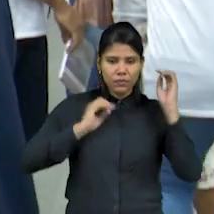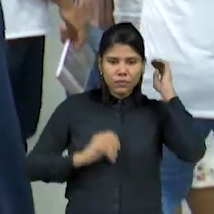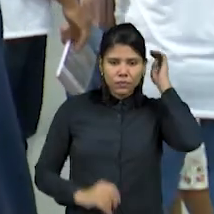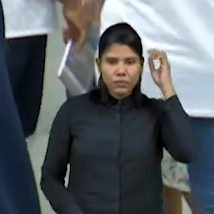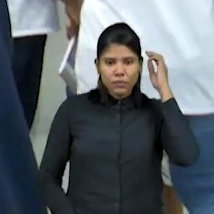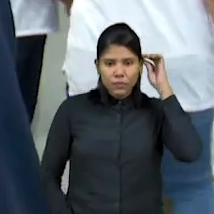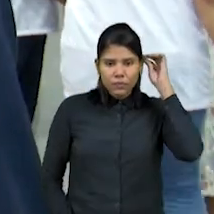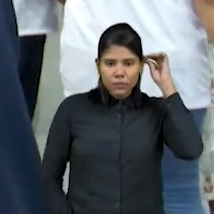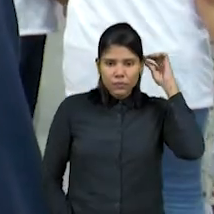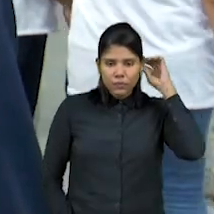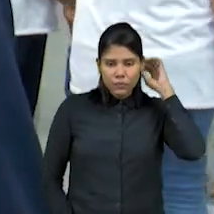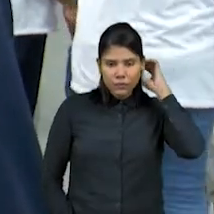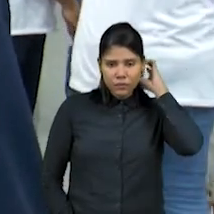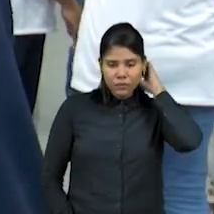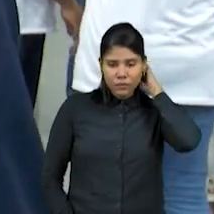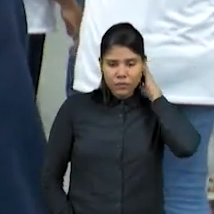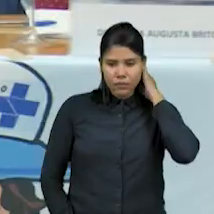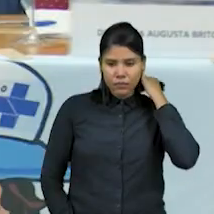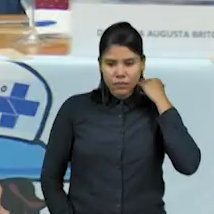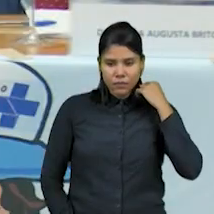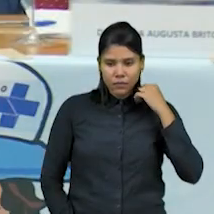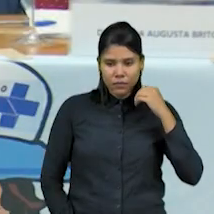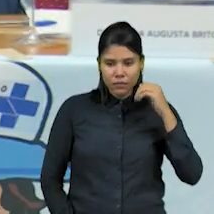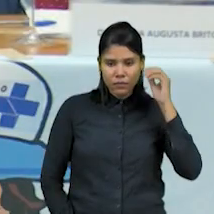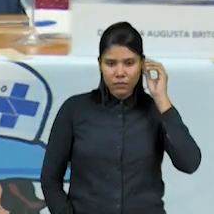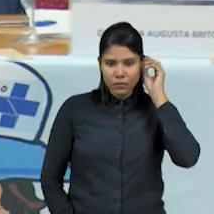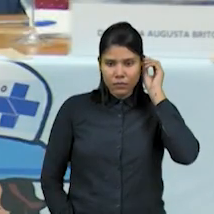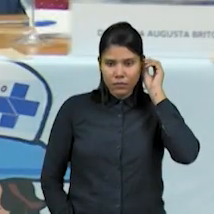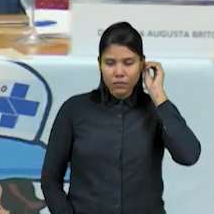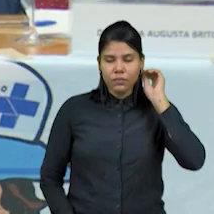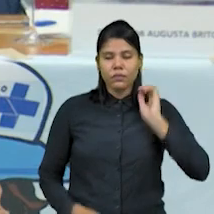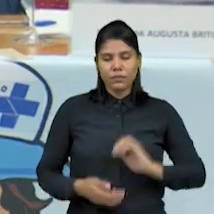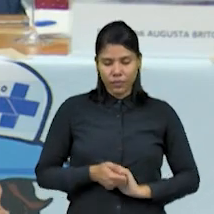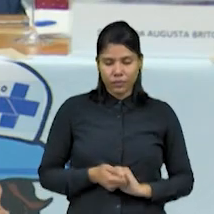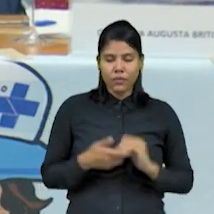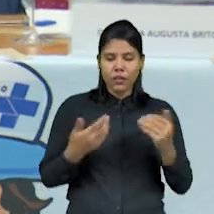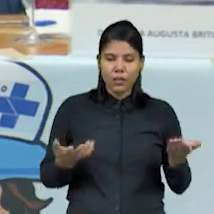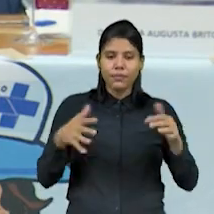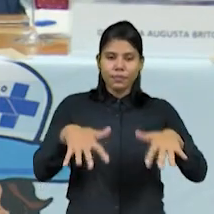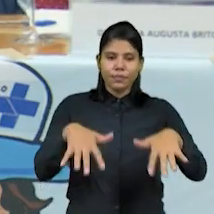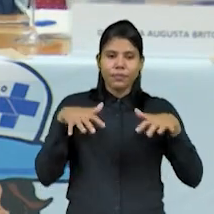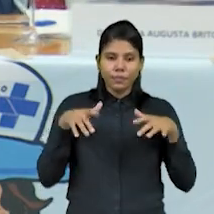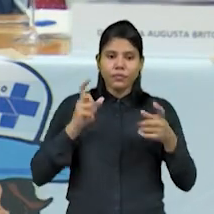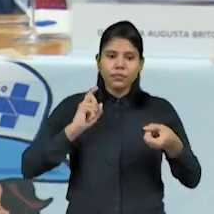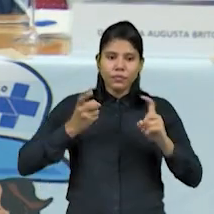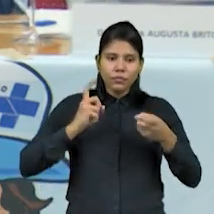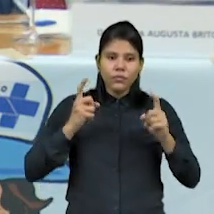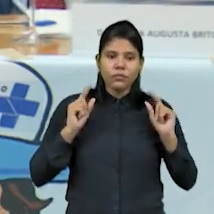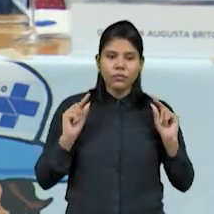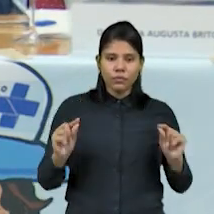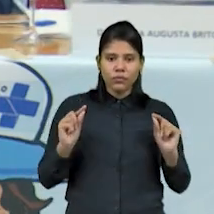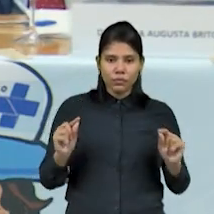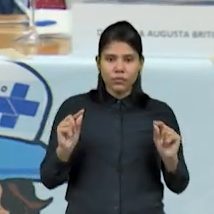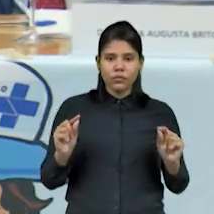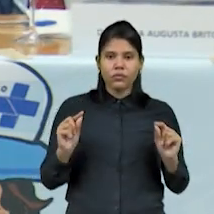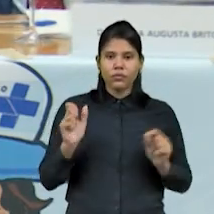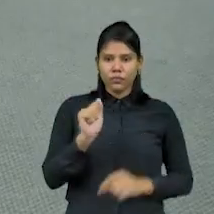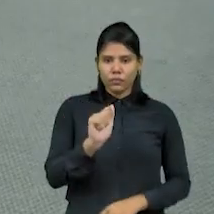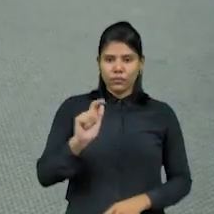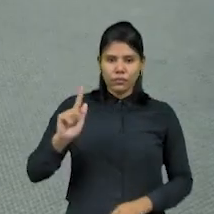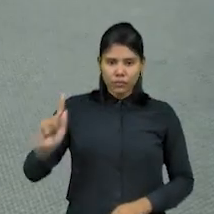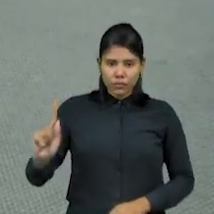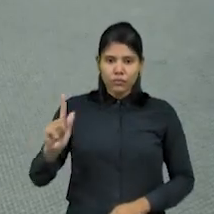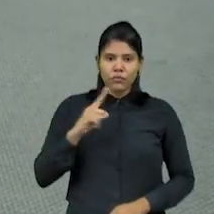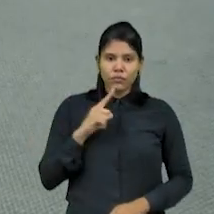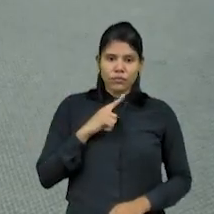temos esse pré-requisito. Na audiência, foi discutida a transposição dos agentes com vínculos funcionais precários